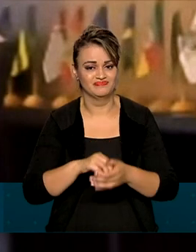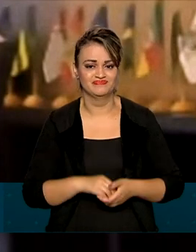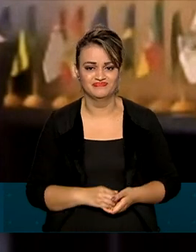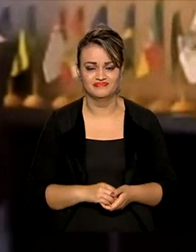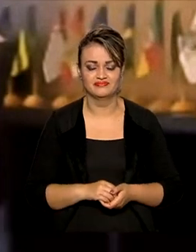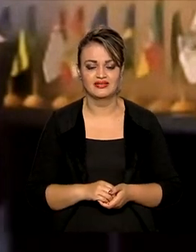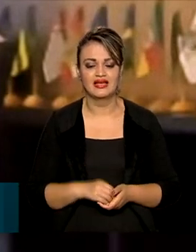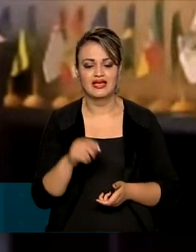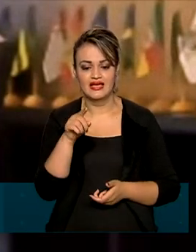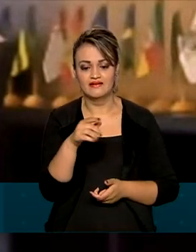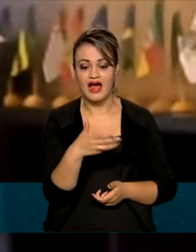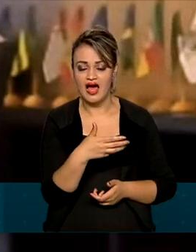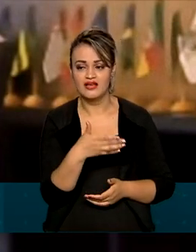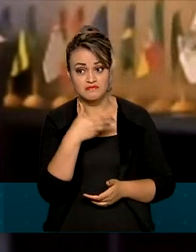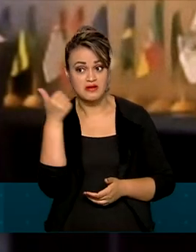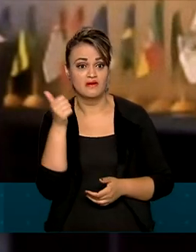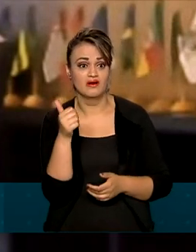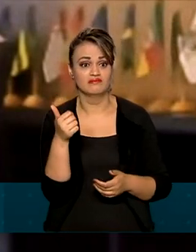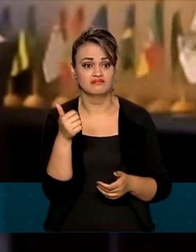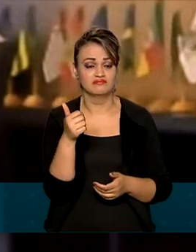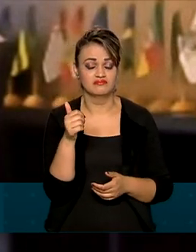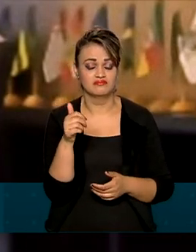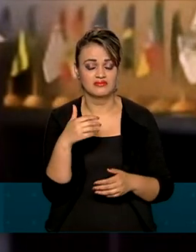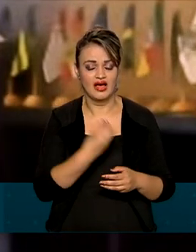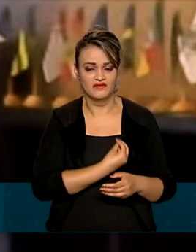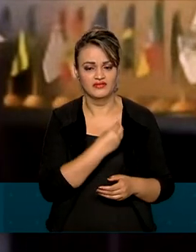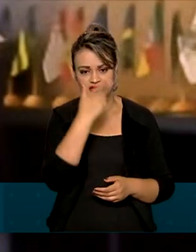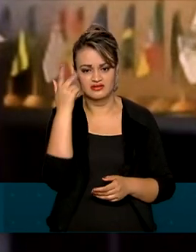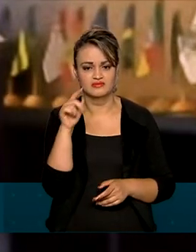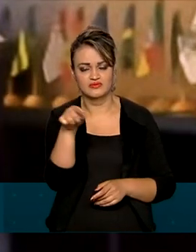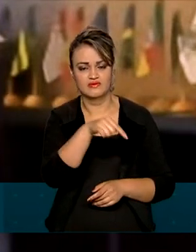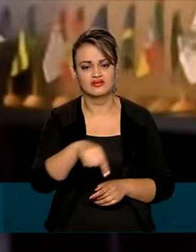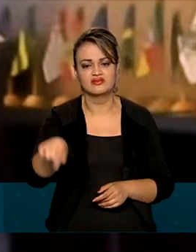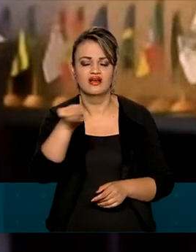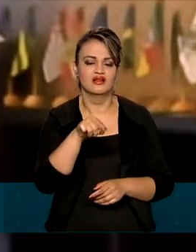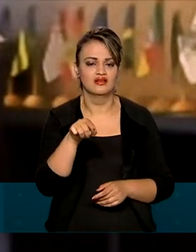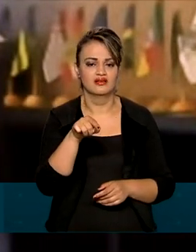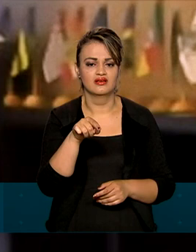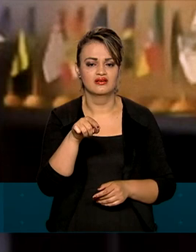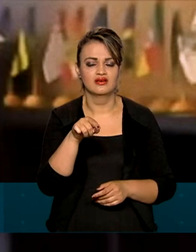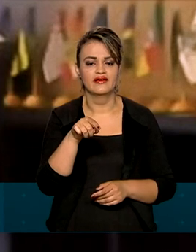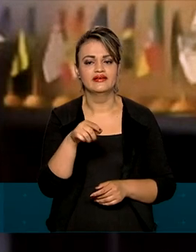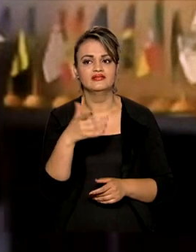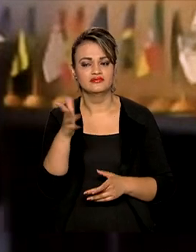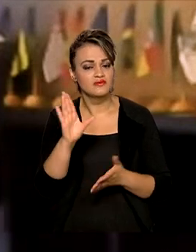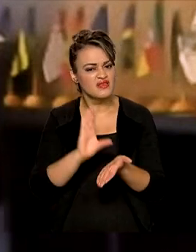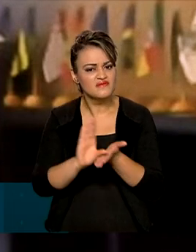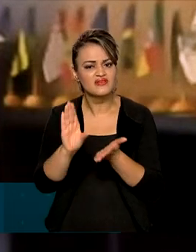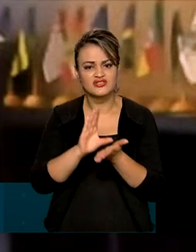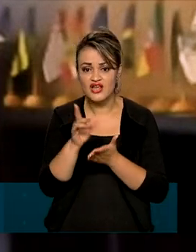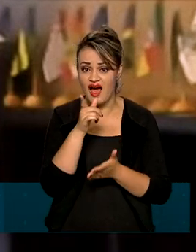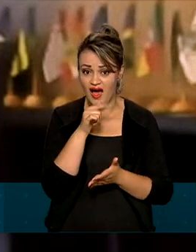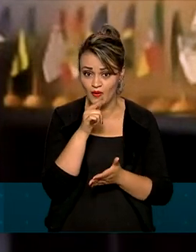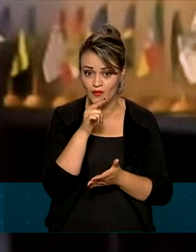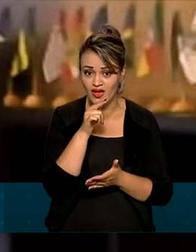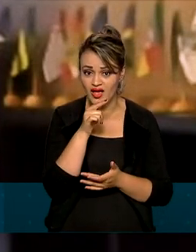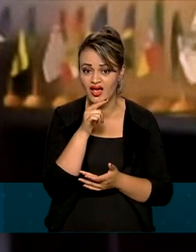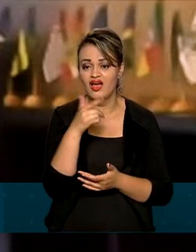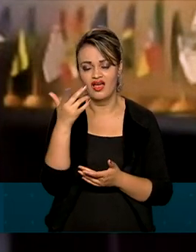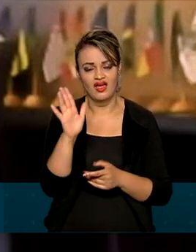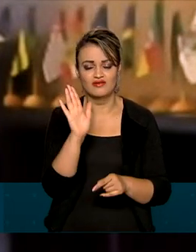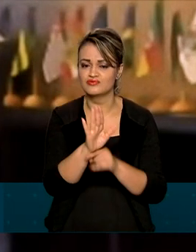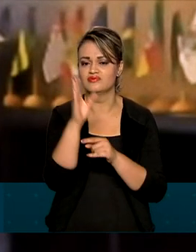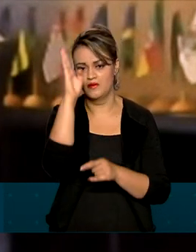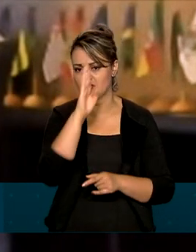melhora a média e o longo prazo, a qualidade de vida das pessoas. Então, investir na água é investir no